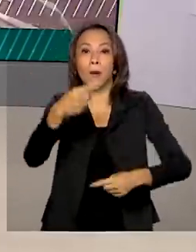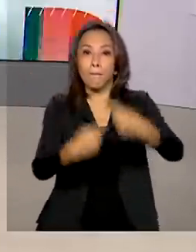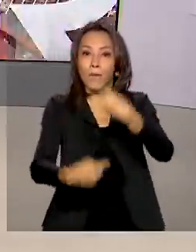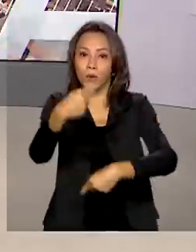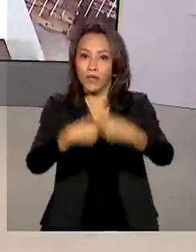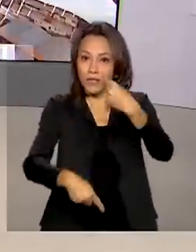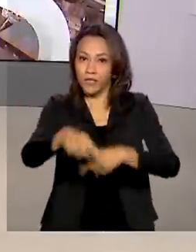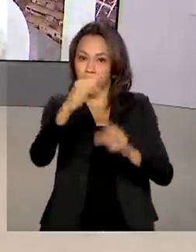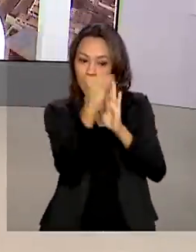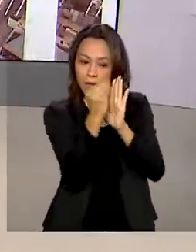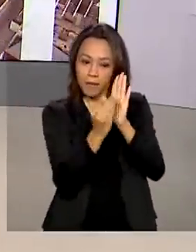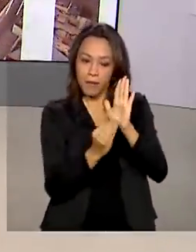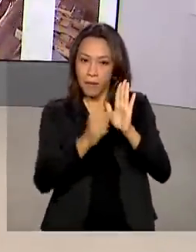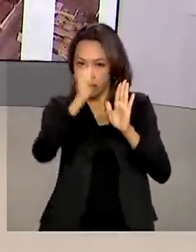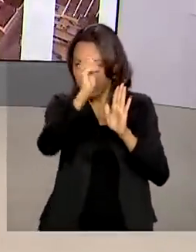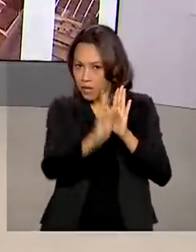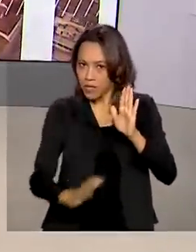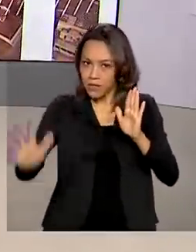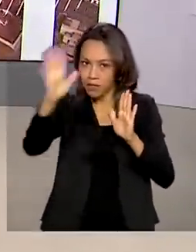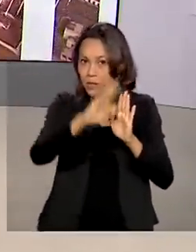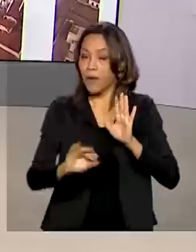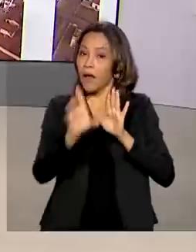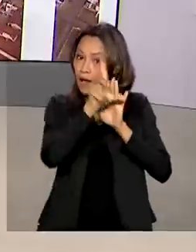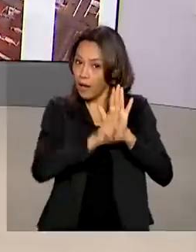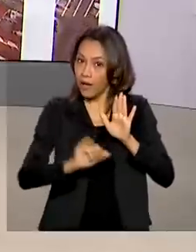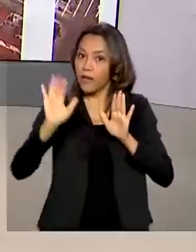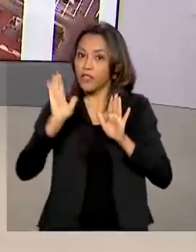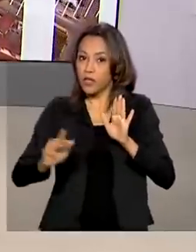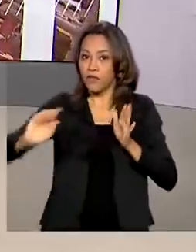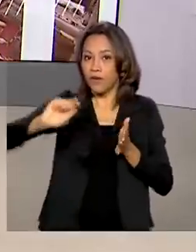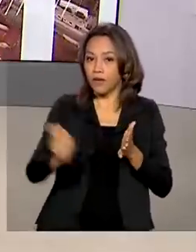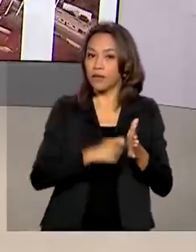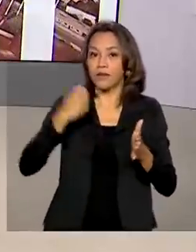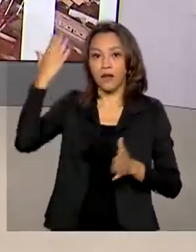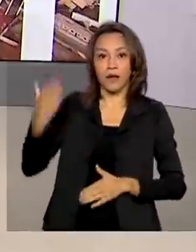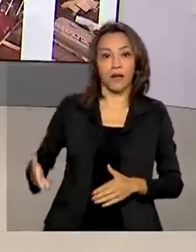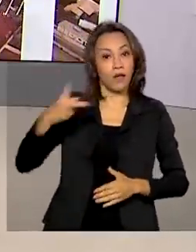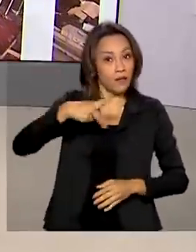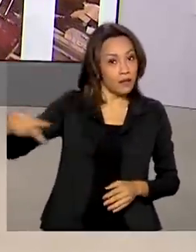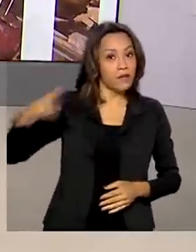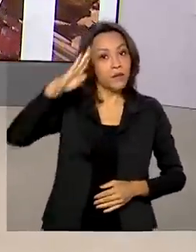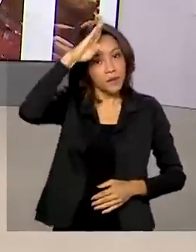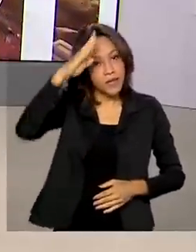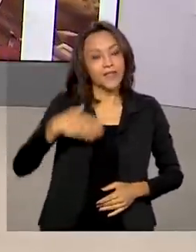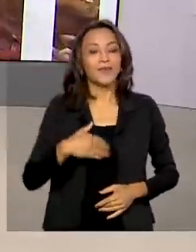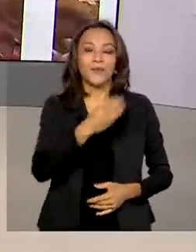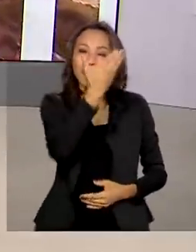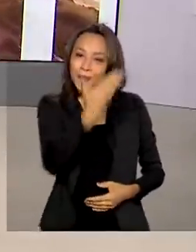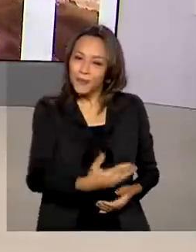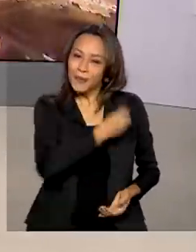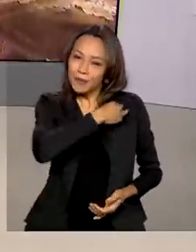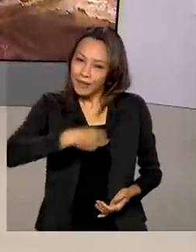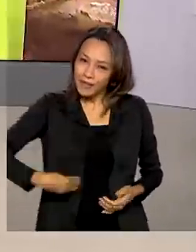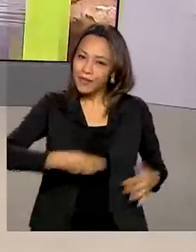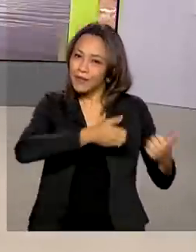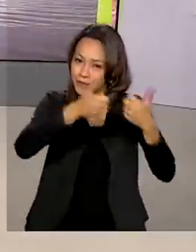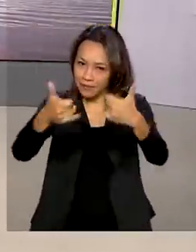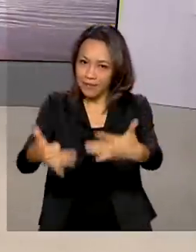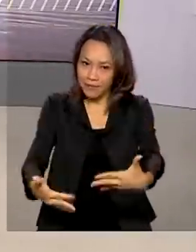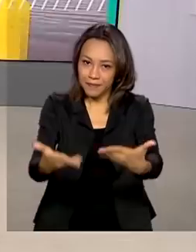Serviços Ambientais. A lei foi sancionada pelo presidente Jair Bolsonaro. O ministro Ricardo Salles explica melhor.